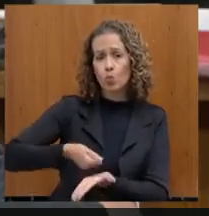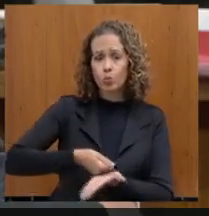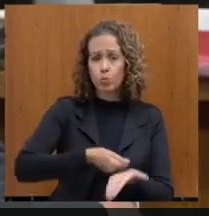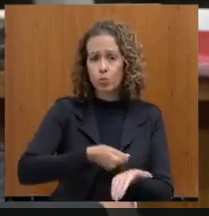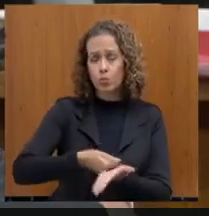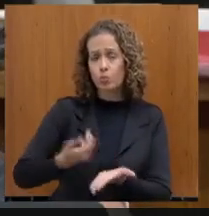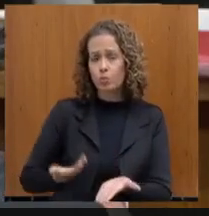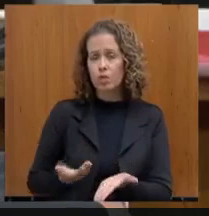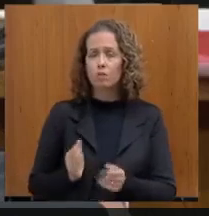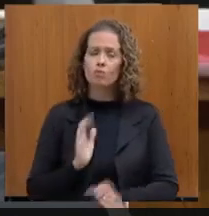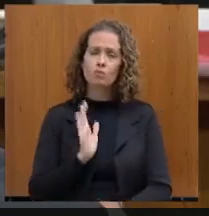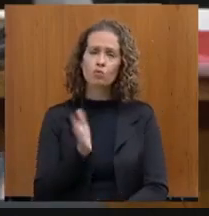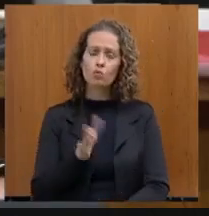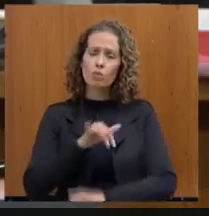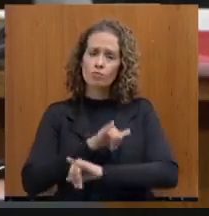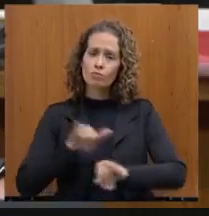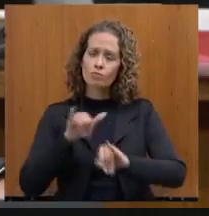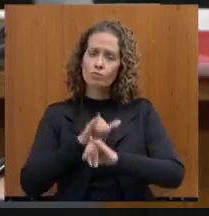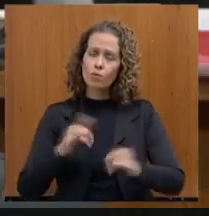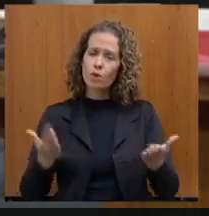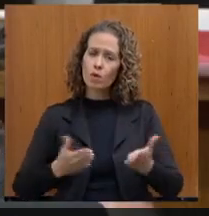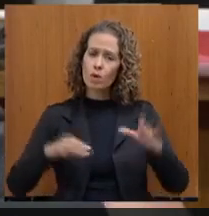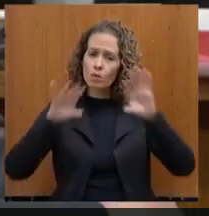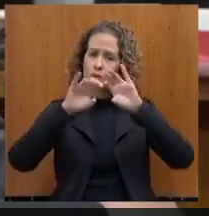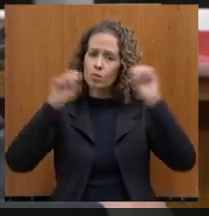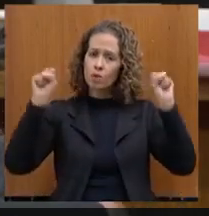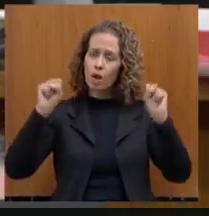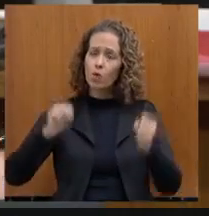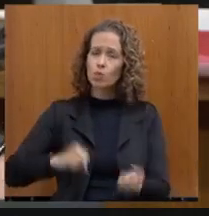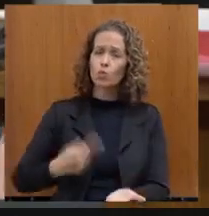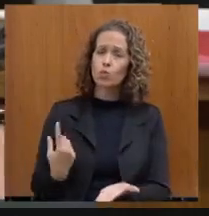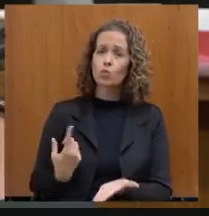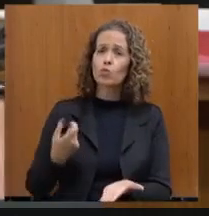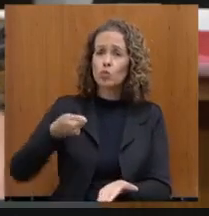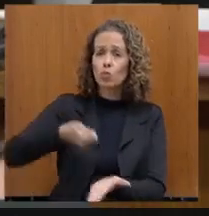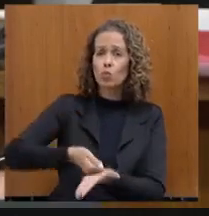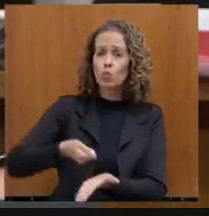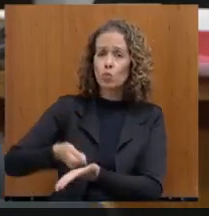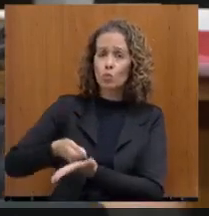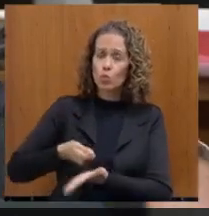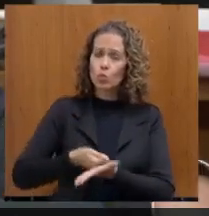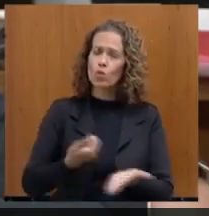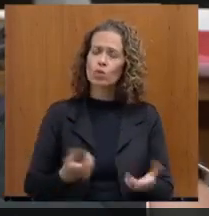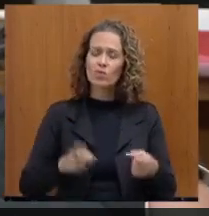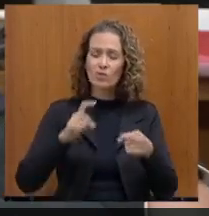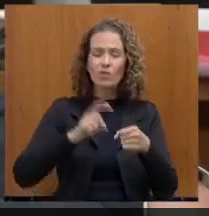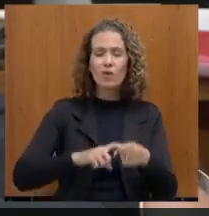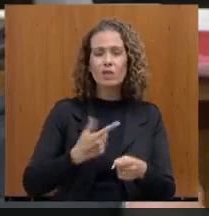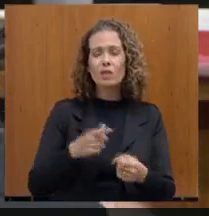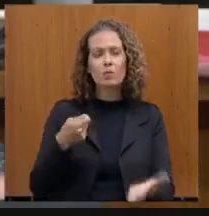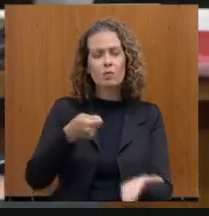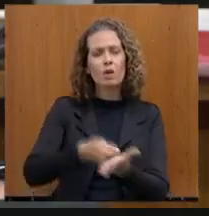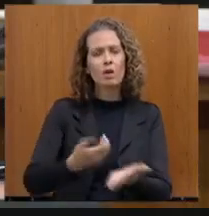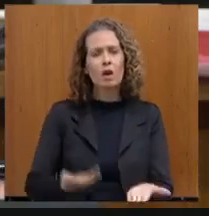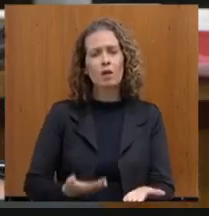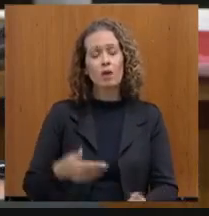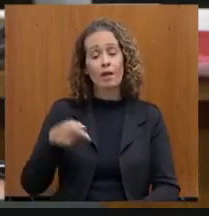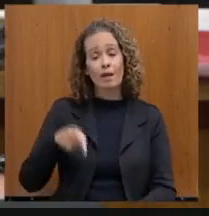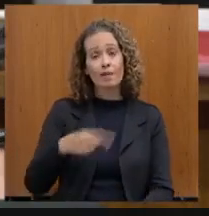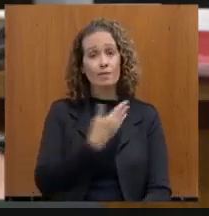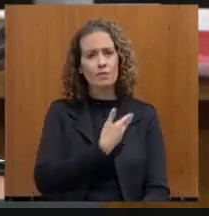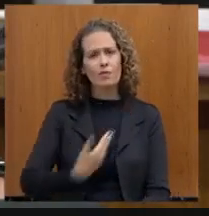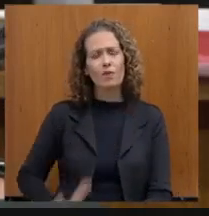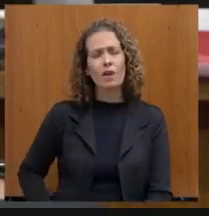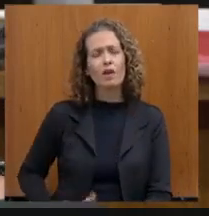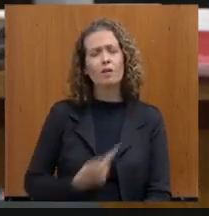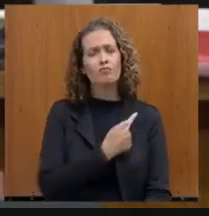Saiu agora o Tribunal de Contas, em que os conventos ficaram sem pagar, não só conventos deste governo, conventos do governo passado. O Tribunal de Contas